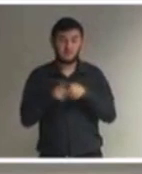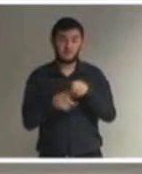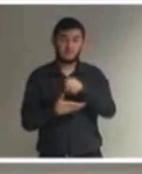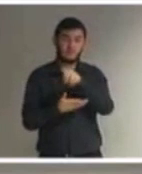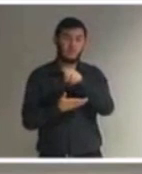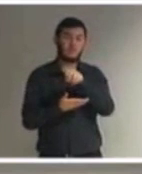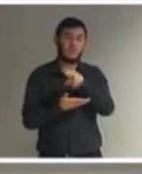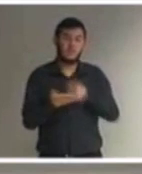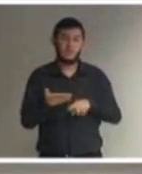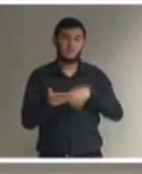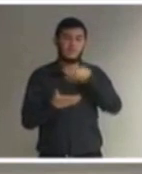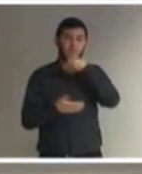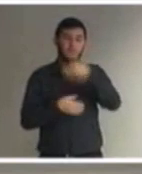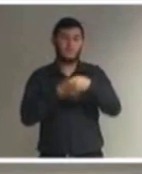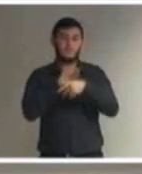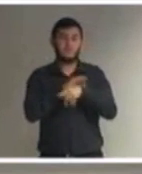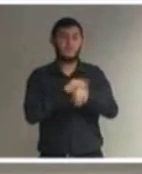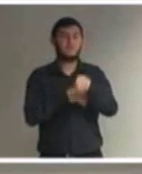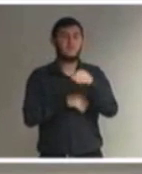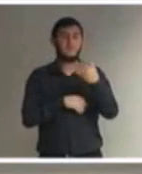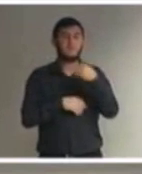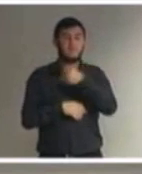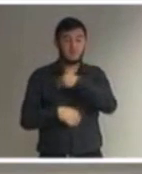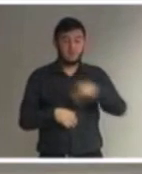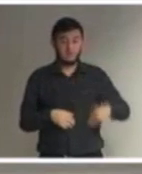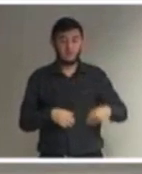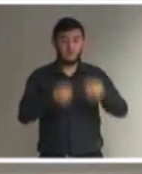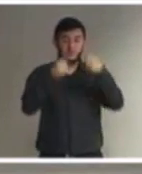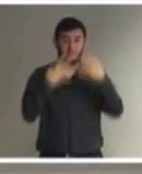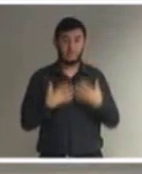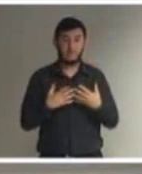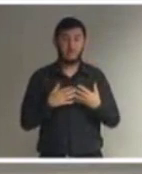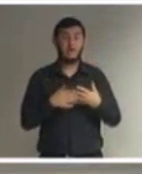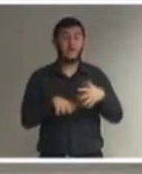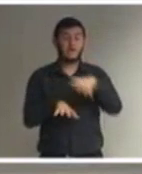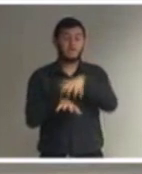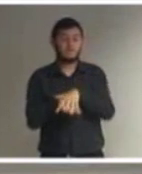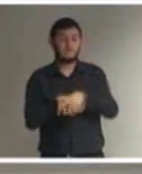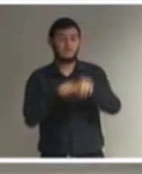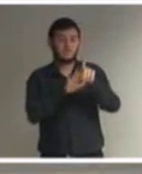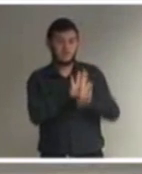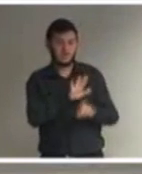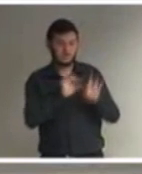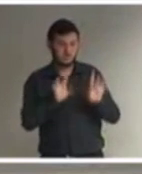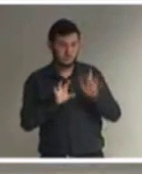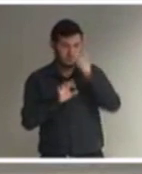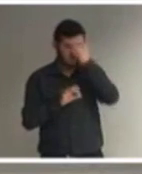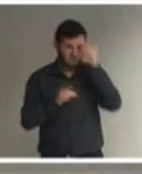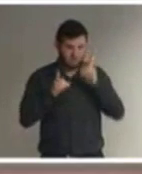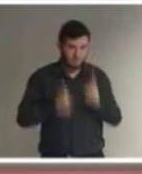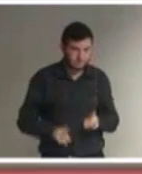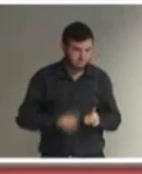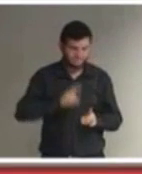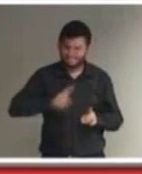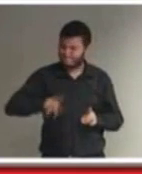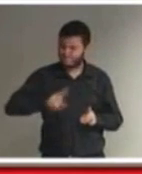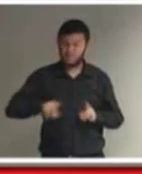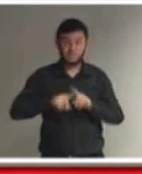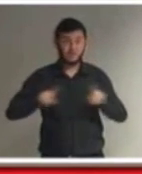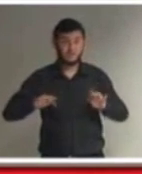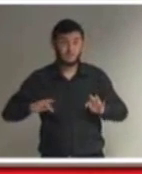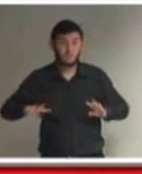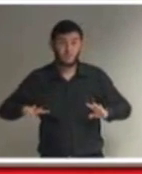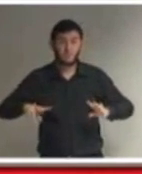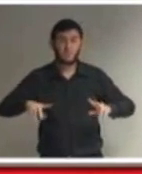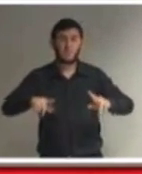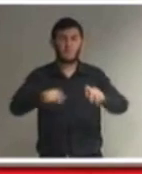não é um direito apenas das pessoas com deficiência, é um direito de todas as crianças. Todas as crianças têm o direito a